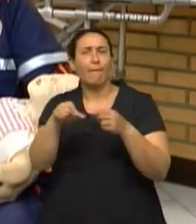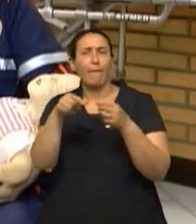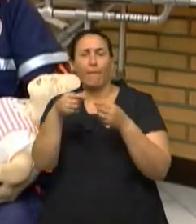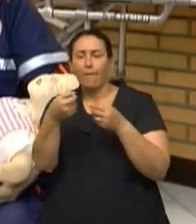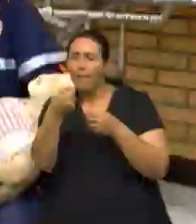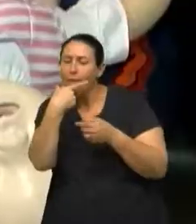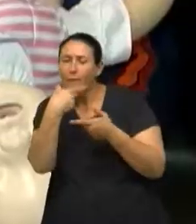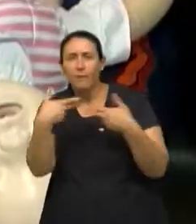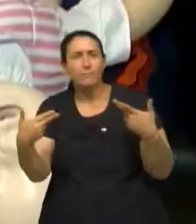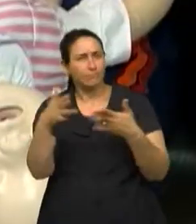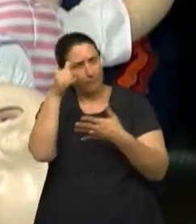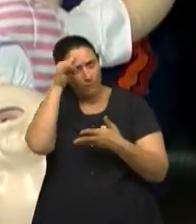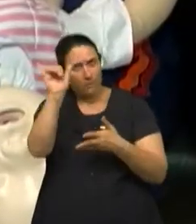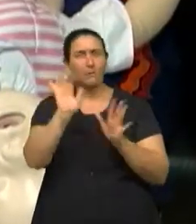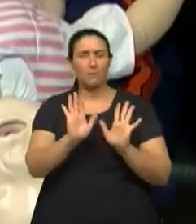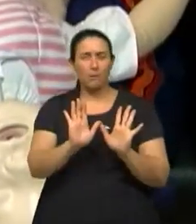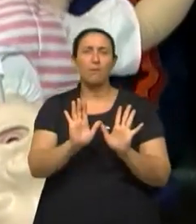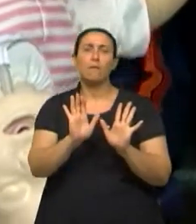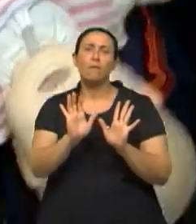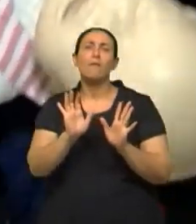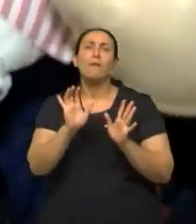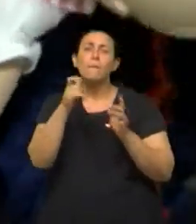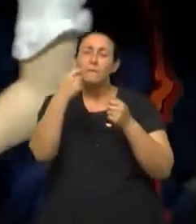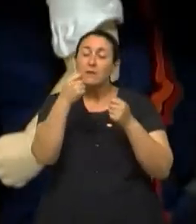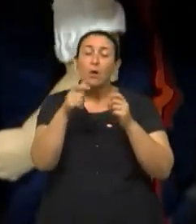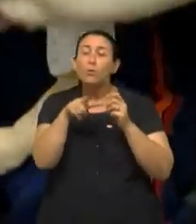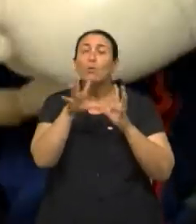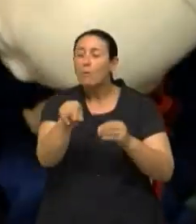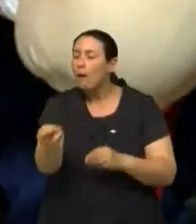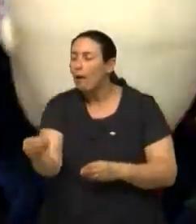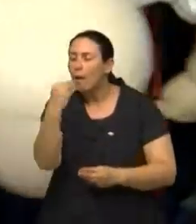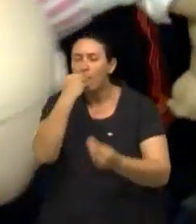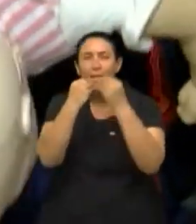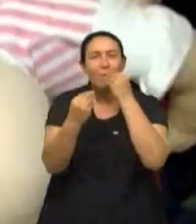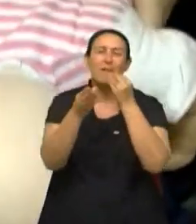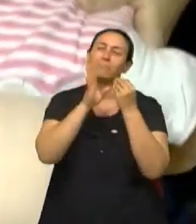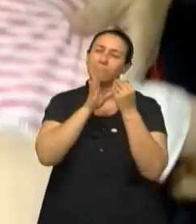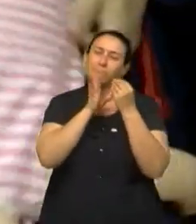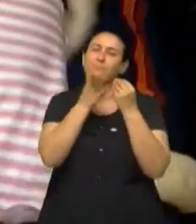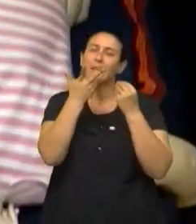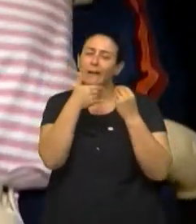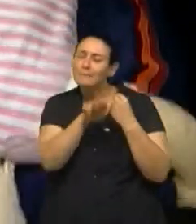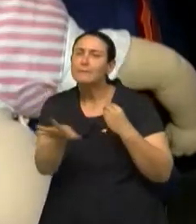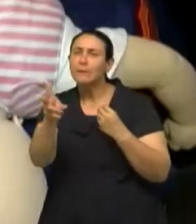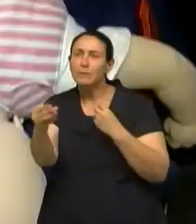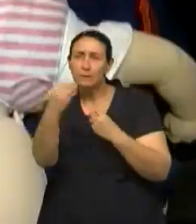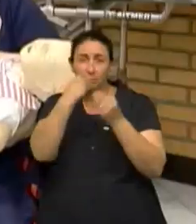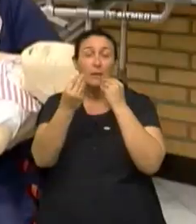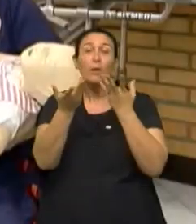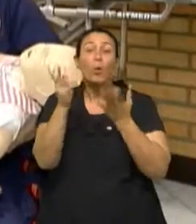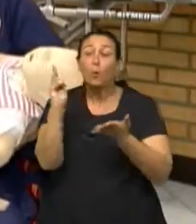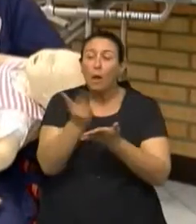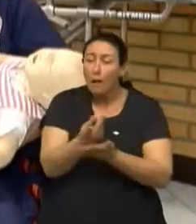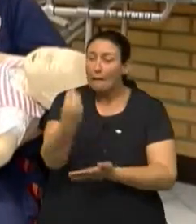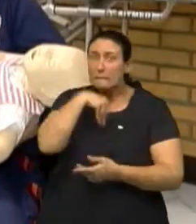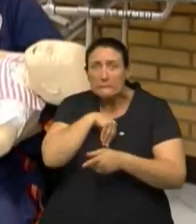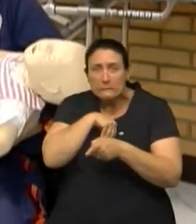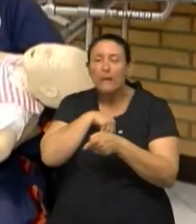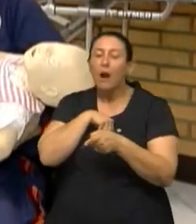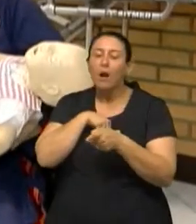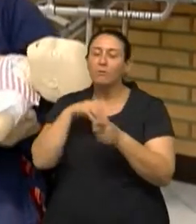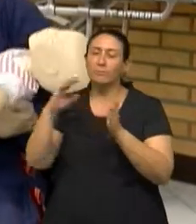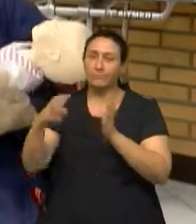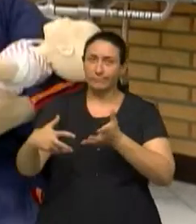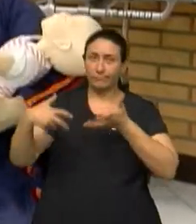vai se engasgar. Tudo ele vai levar à boca. A gente pega a criança, coloca ela de preferência nas